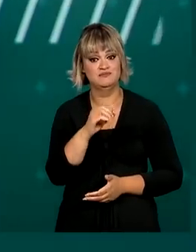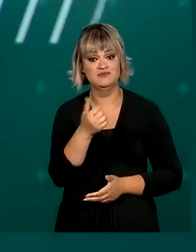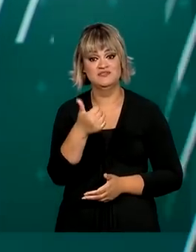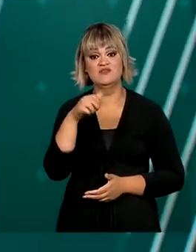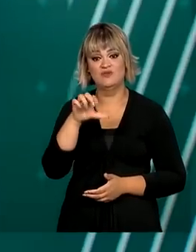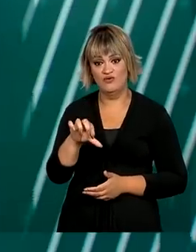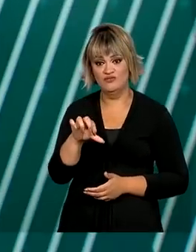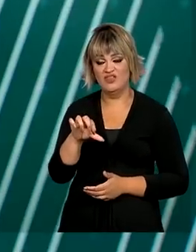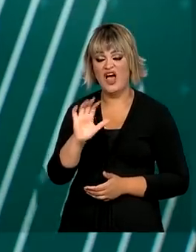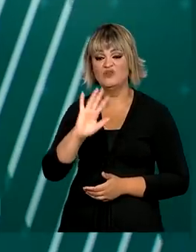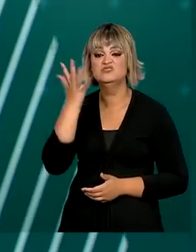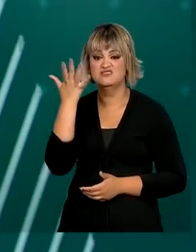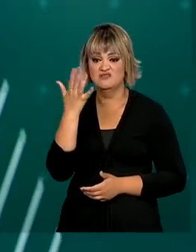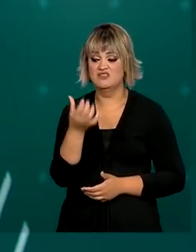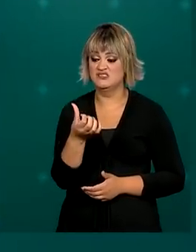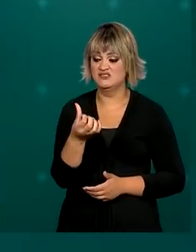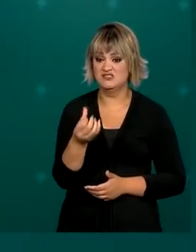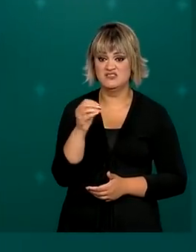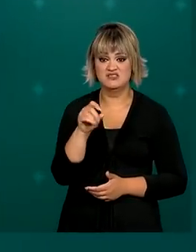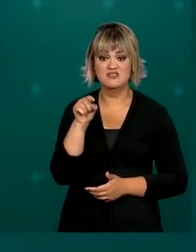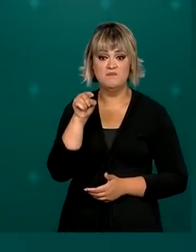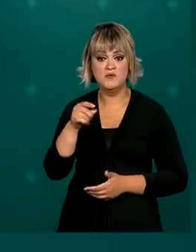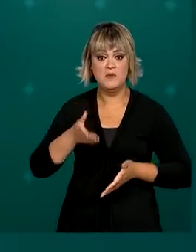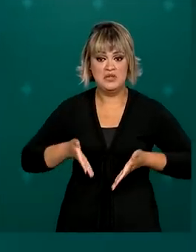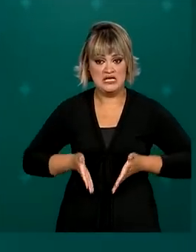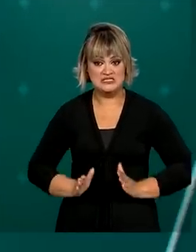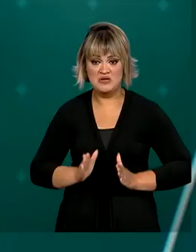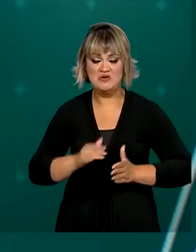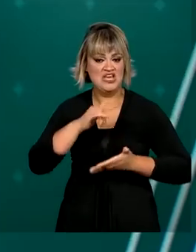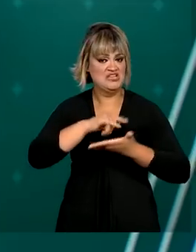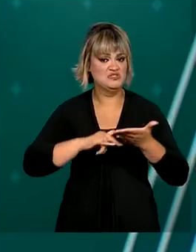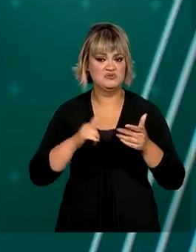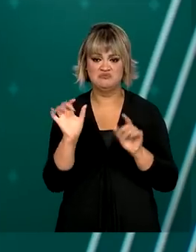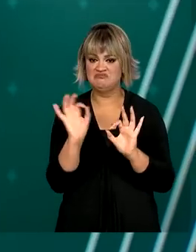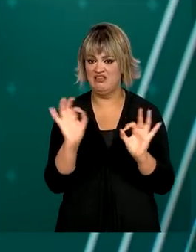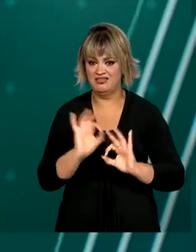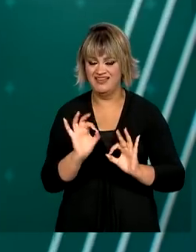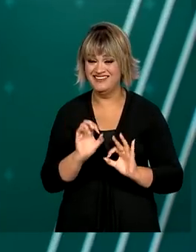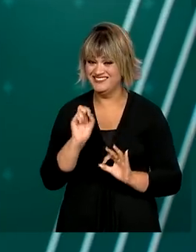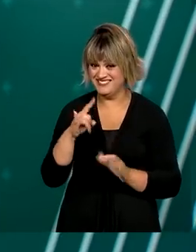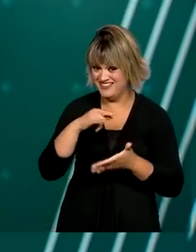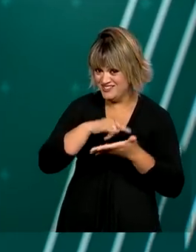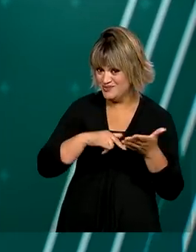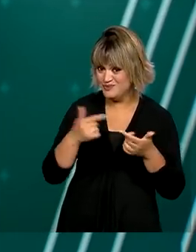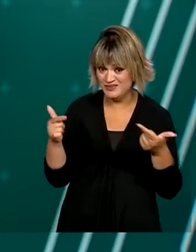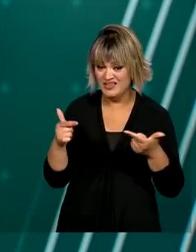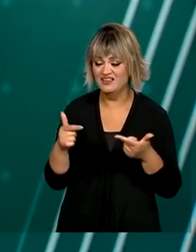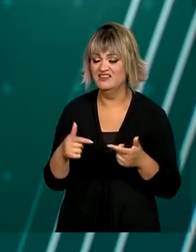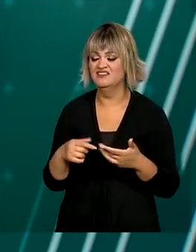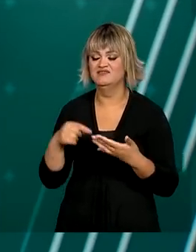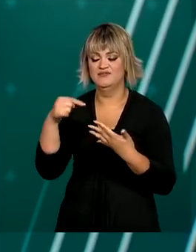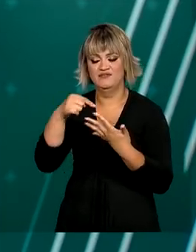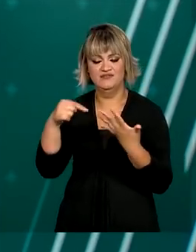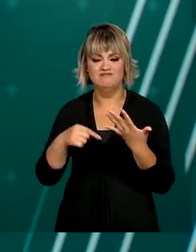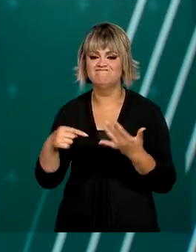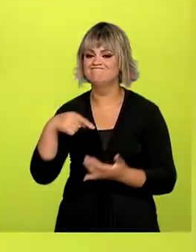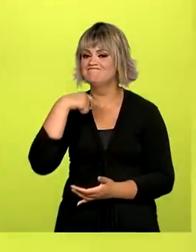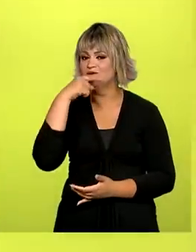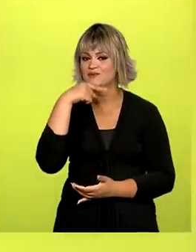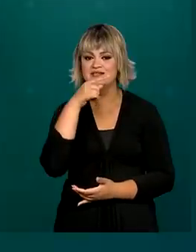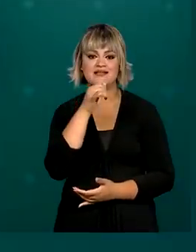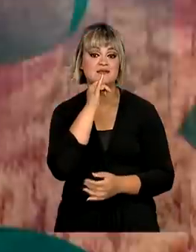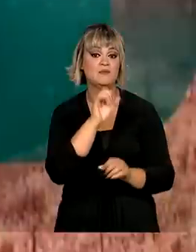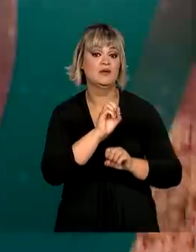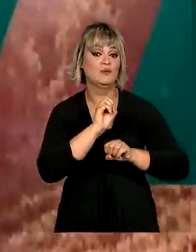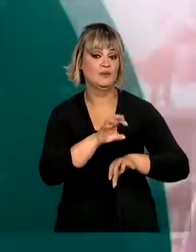60 mil crianças não foram registradas no Brasil. E sem registro civil, não tem acesso a serviços públicos, como